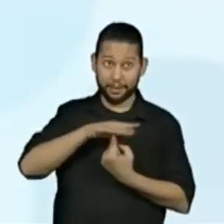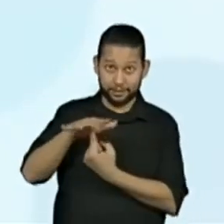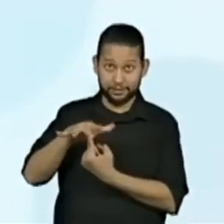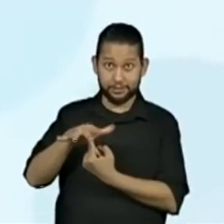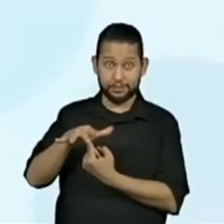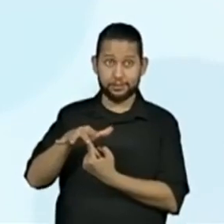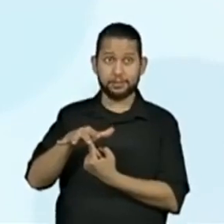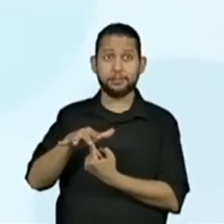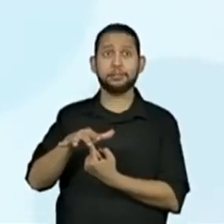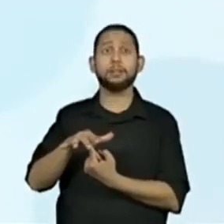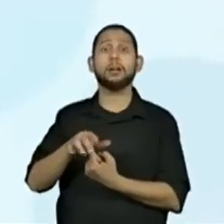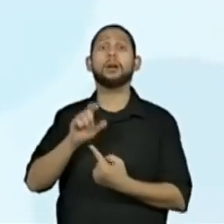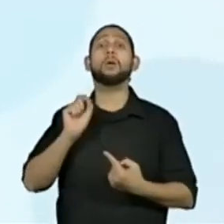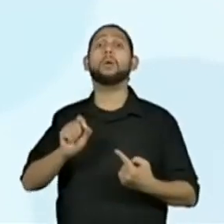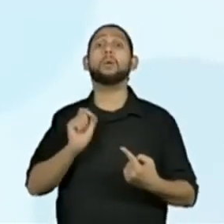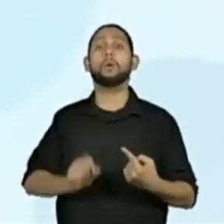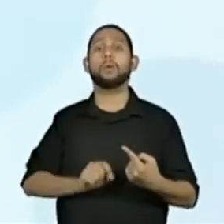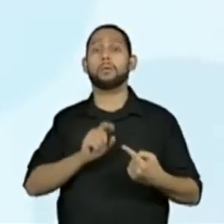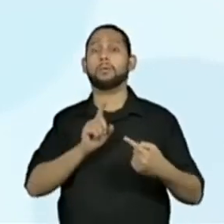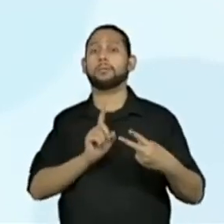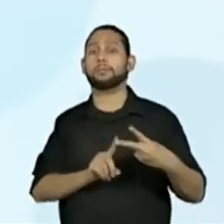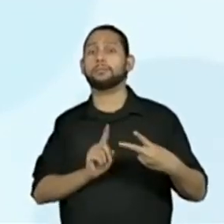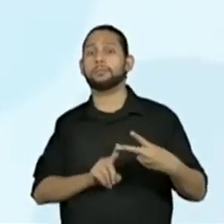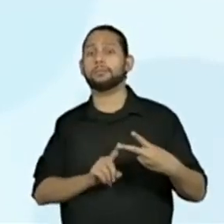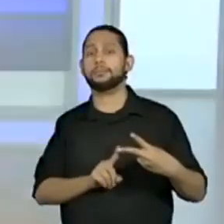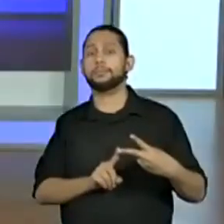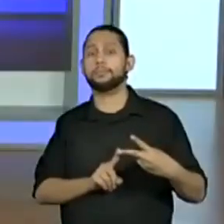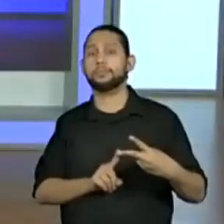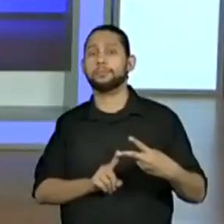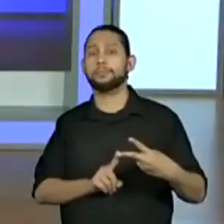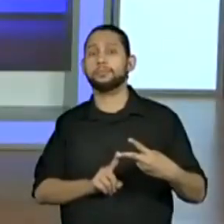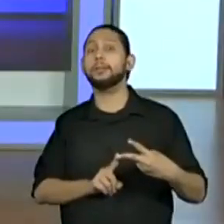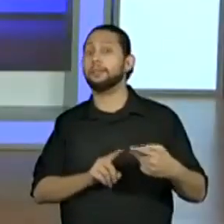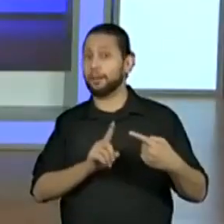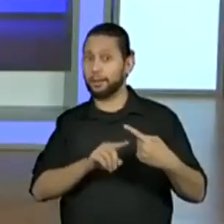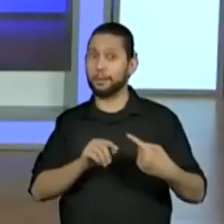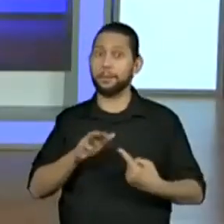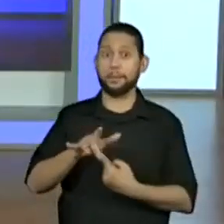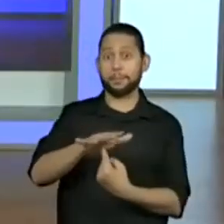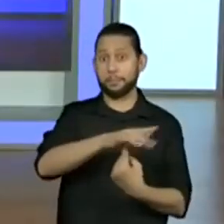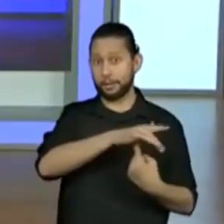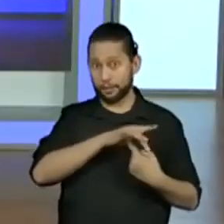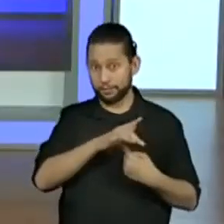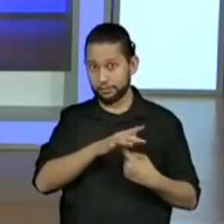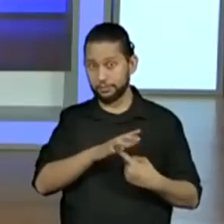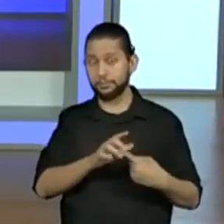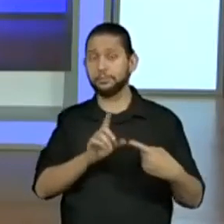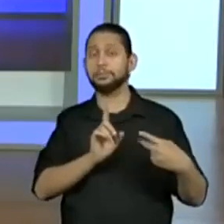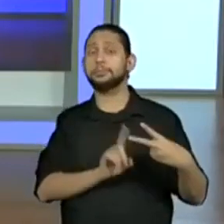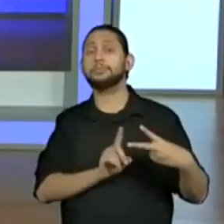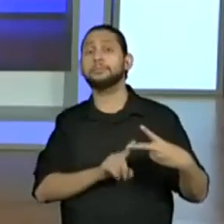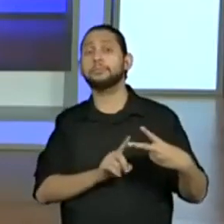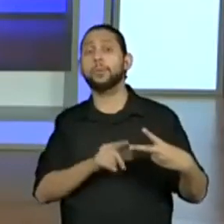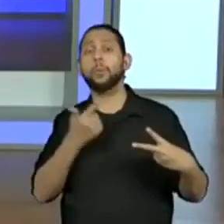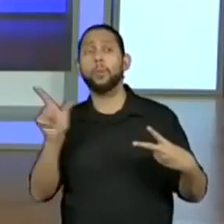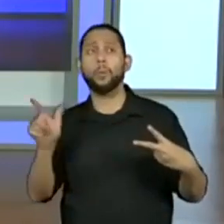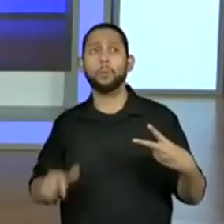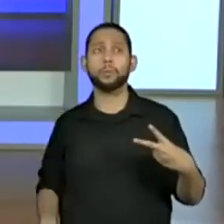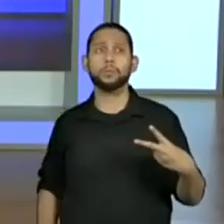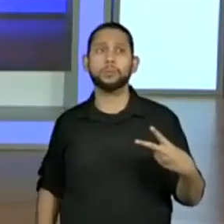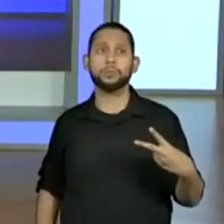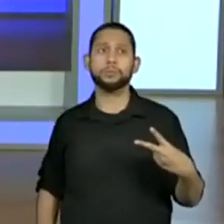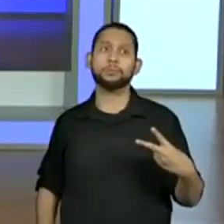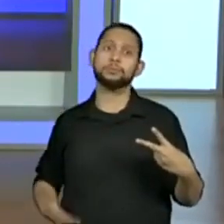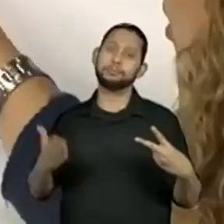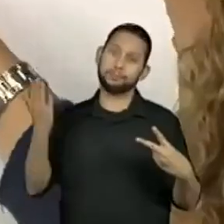E o mais? Se estamos falando das praças, que outro lugar se encaixa com a palavra praça? Fica fácil aí, isso